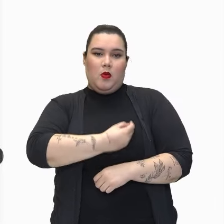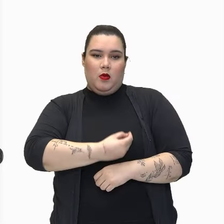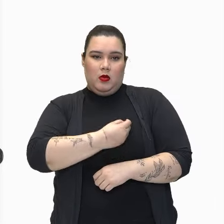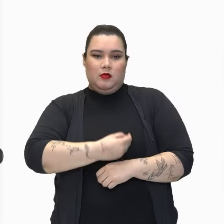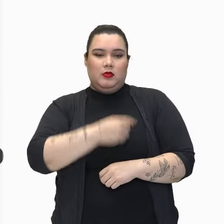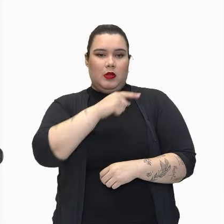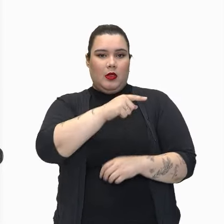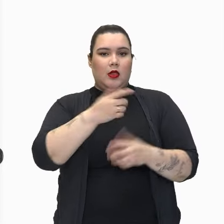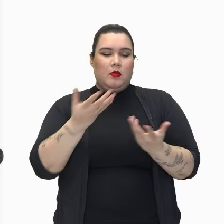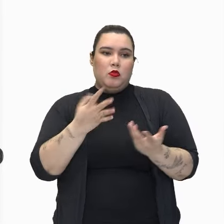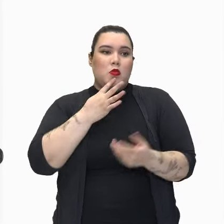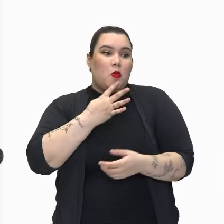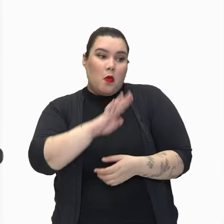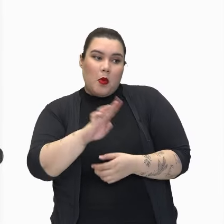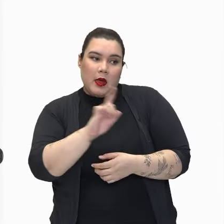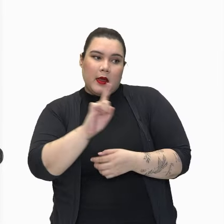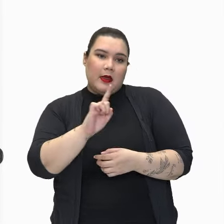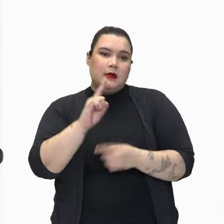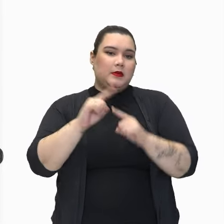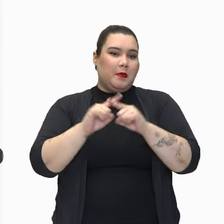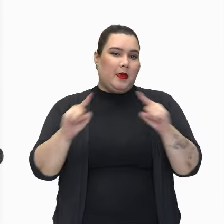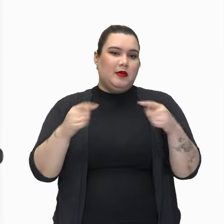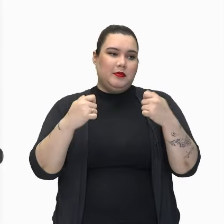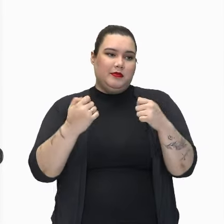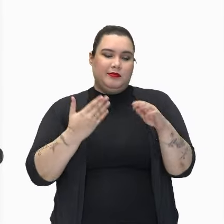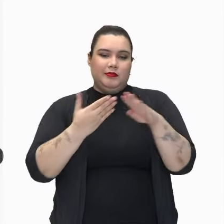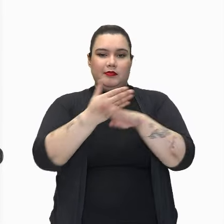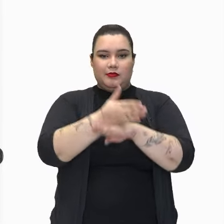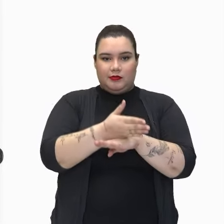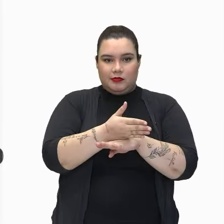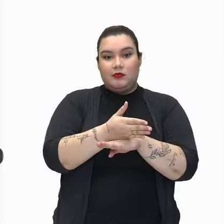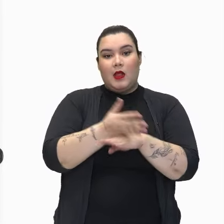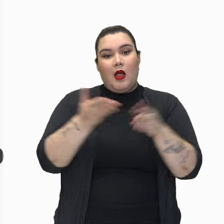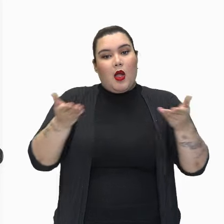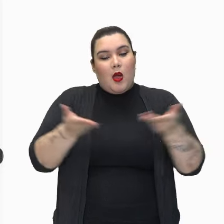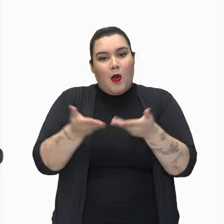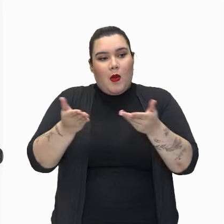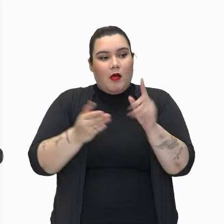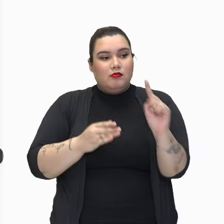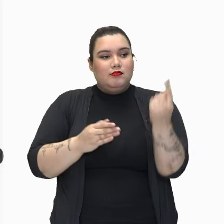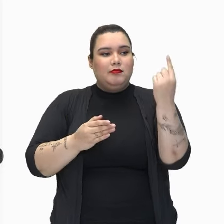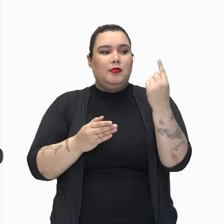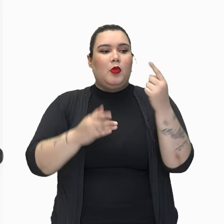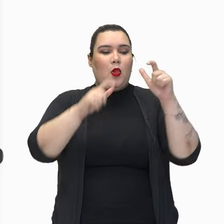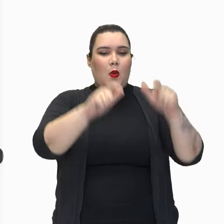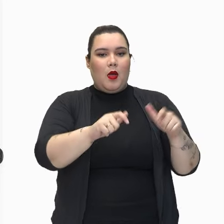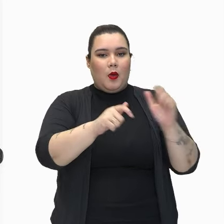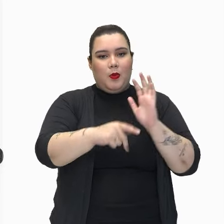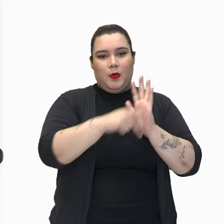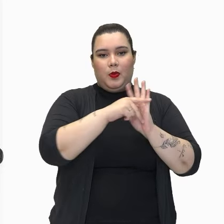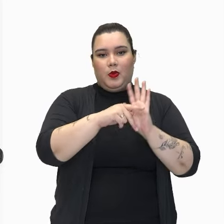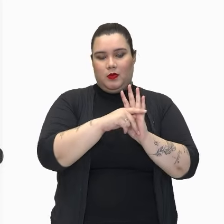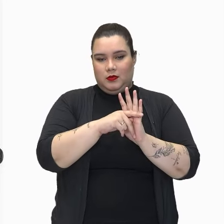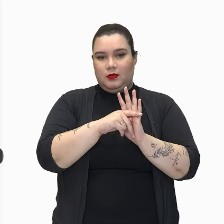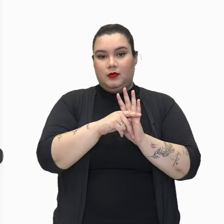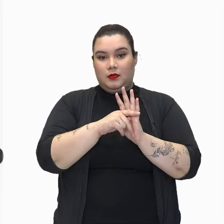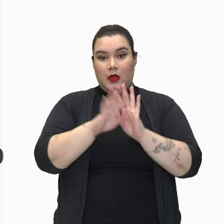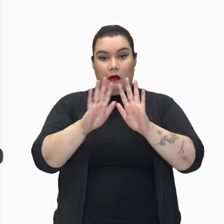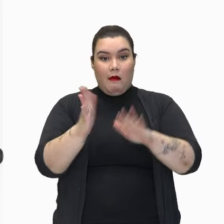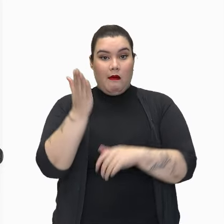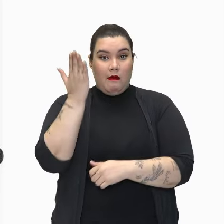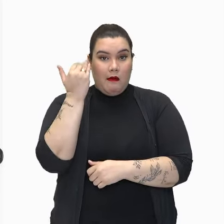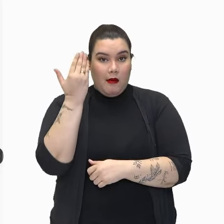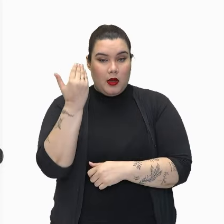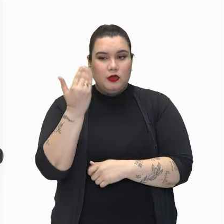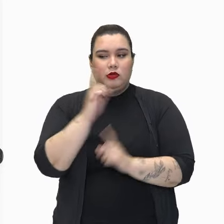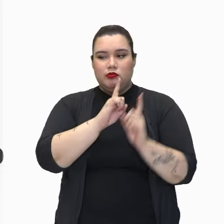não conhecia nem pensara jamais que teria de ver, mas que era agora a única coisa que possuía de seu. Antes de